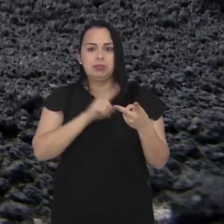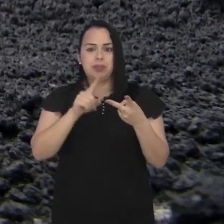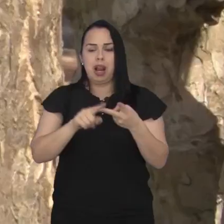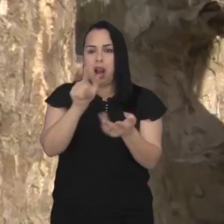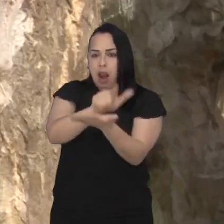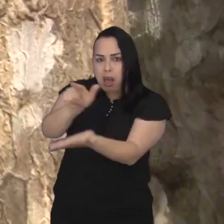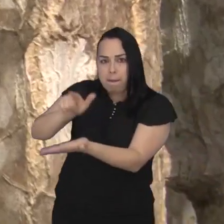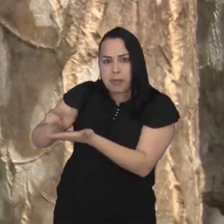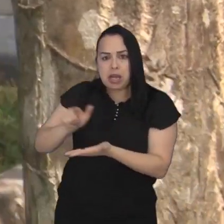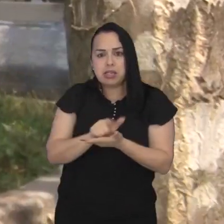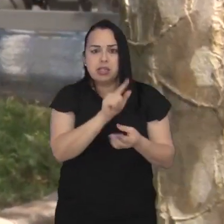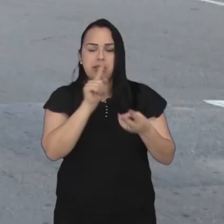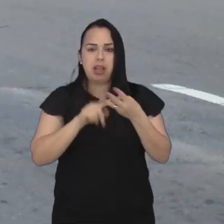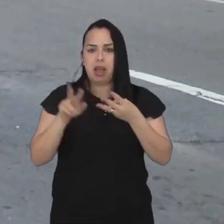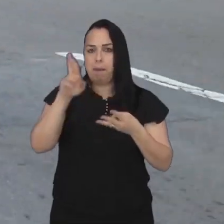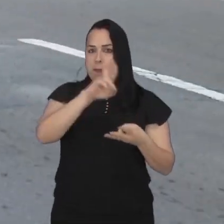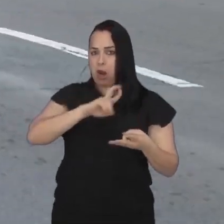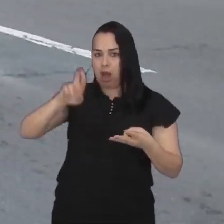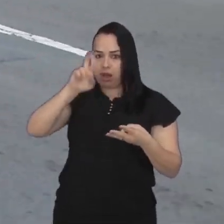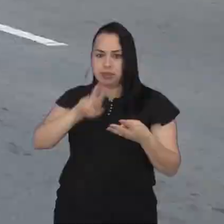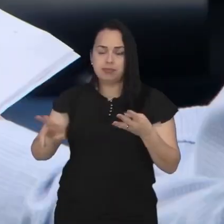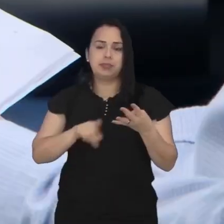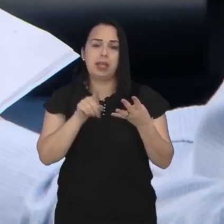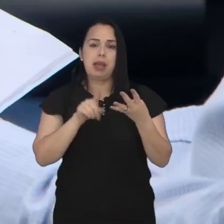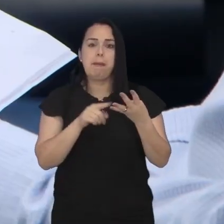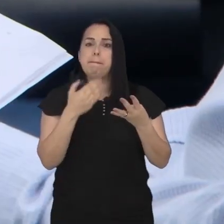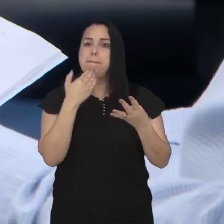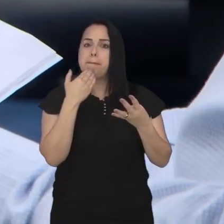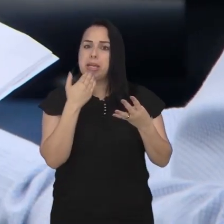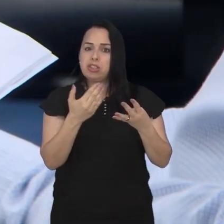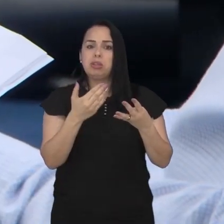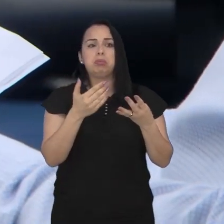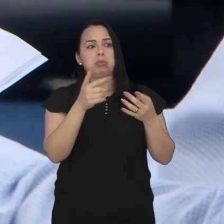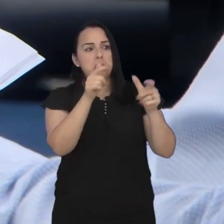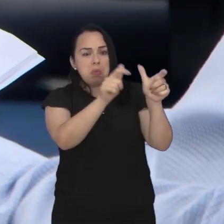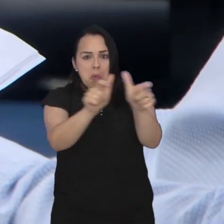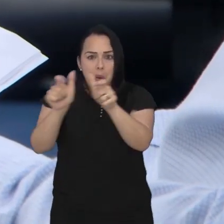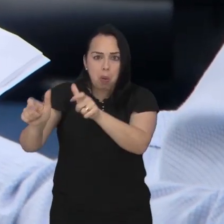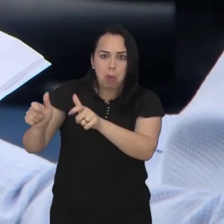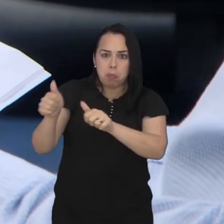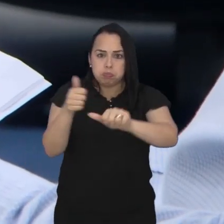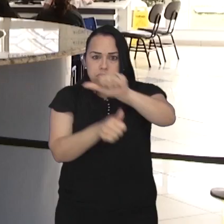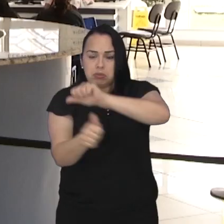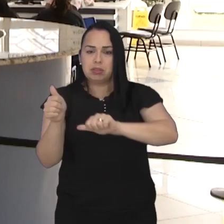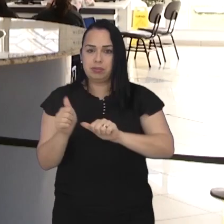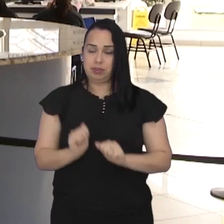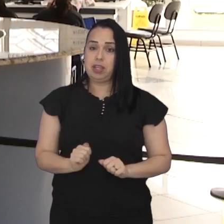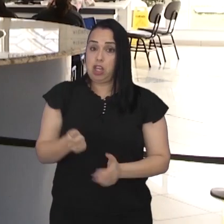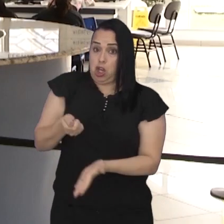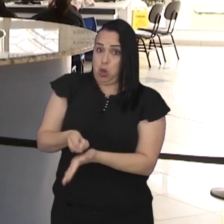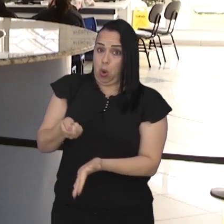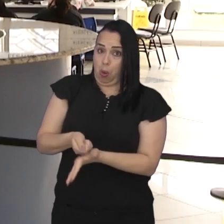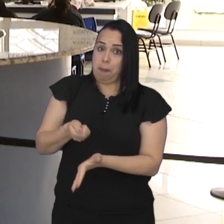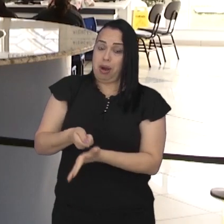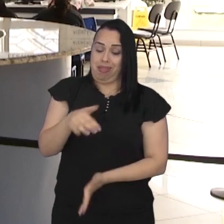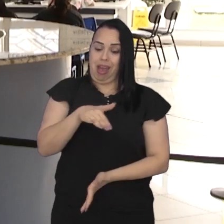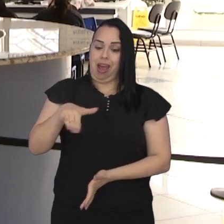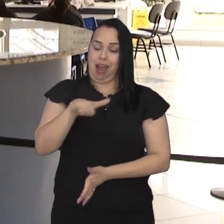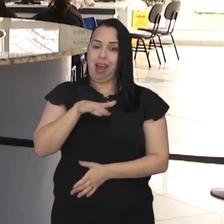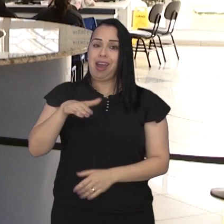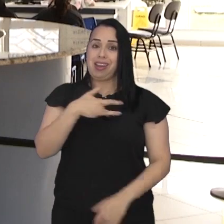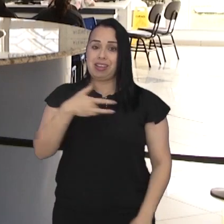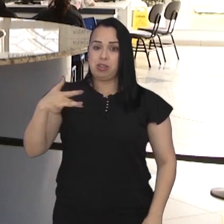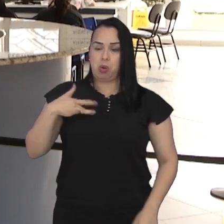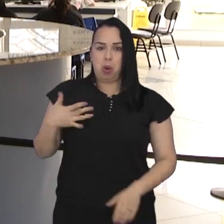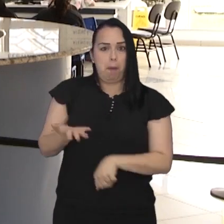pública, limpeza urbana, rondas policiais, além de reparos pontuais em alguns bairros. Também houve cobranças para